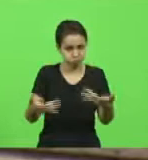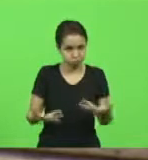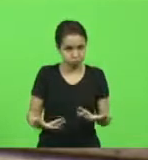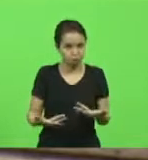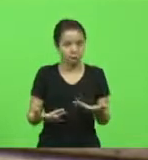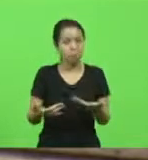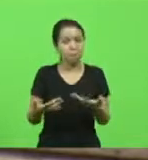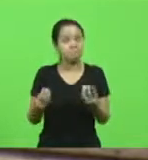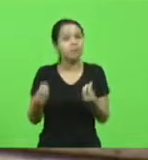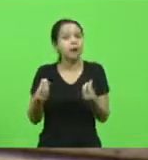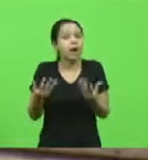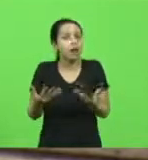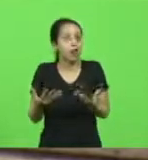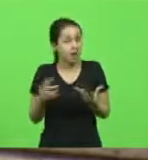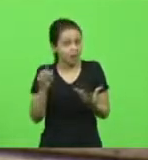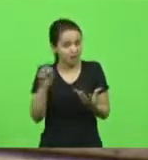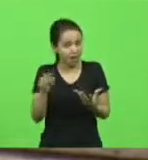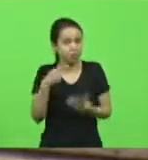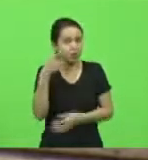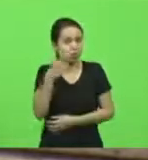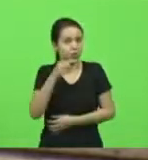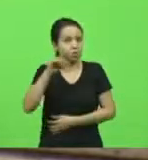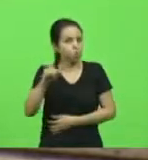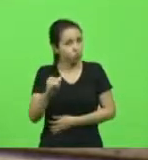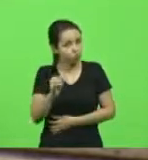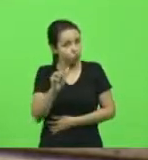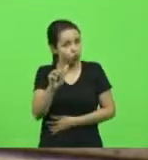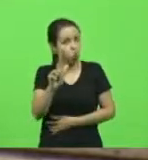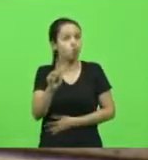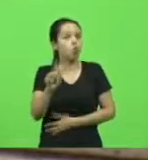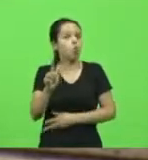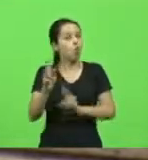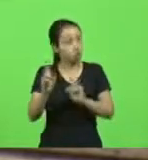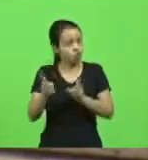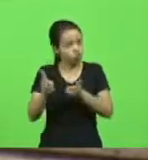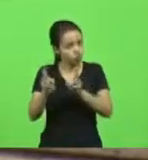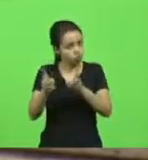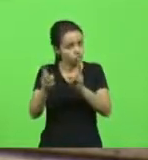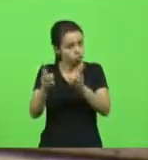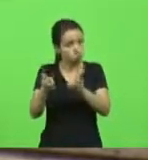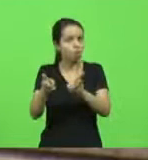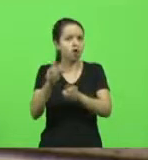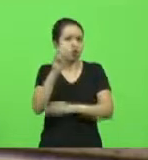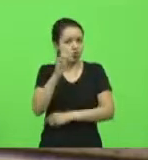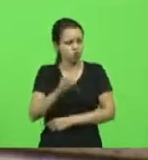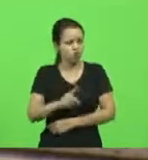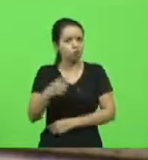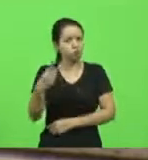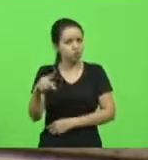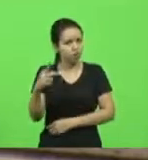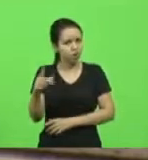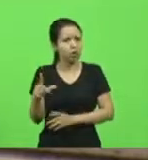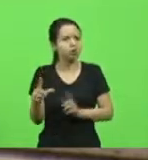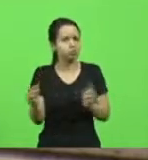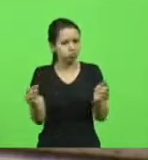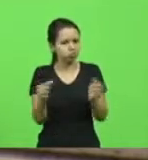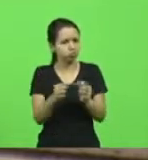exercendo o seu direito legítimo de uma eleição